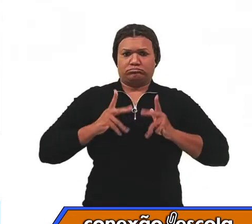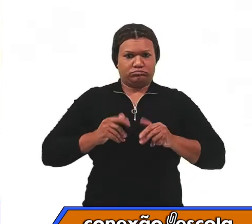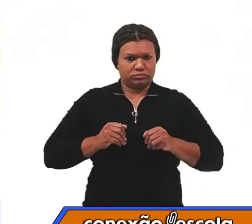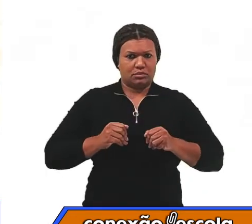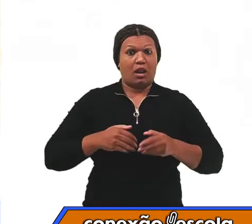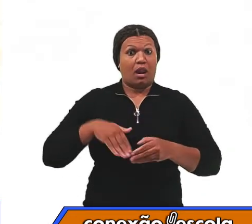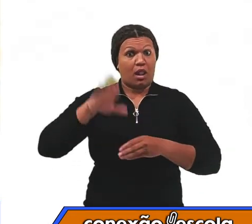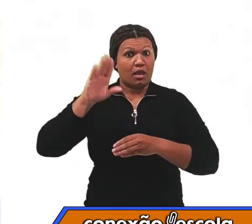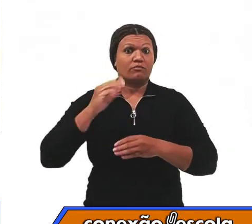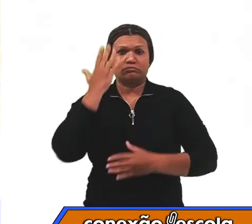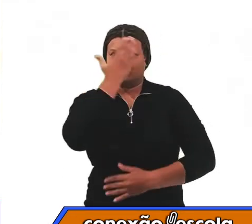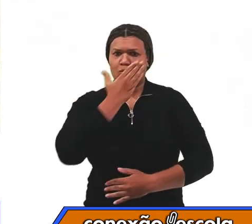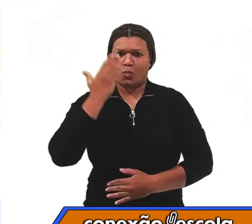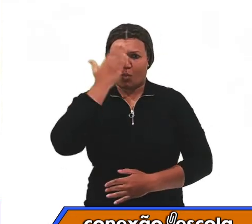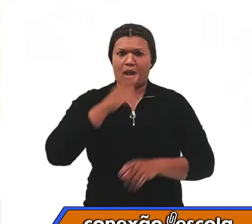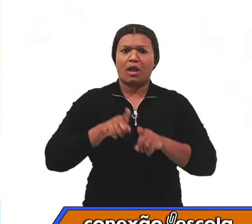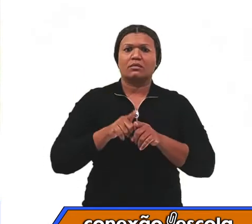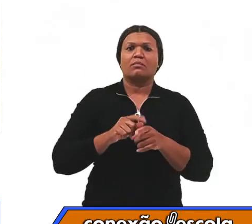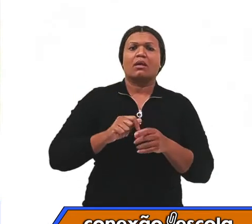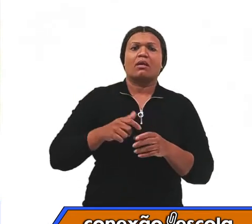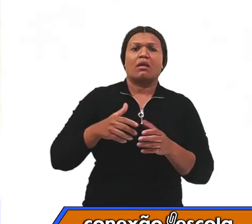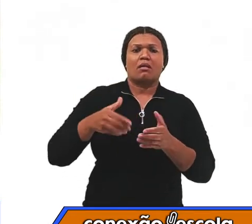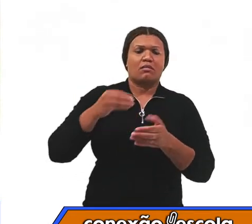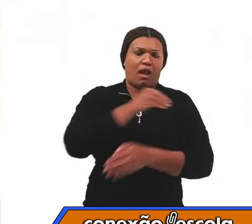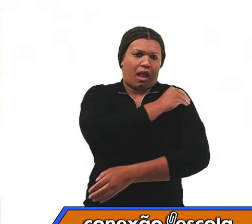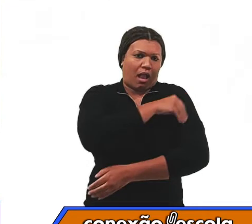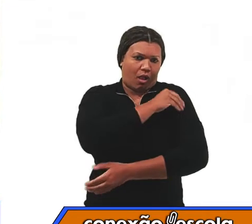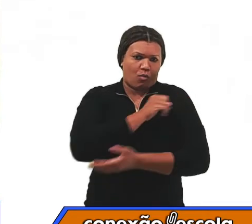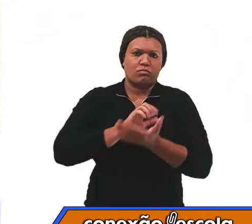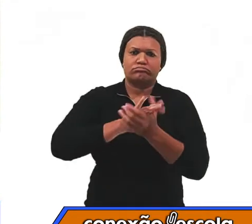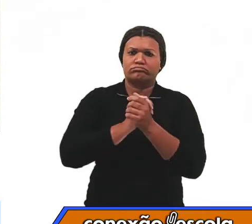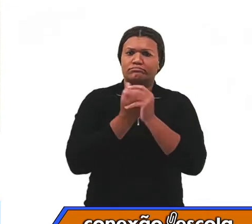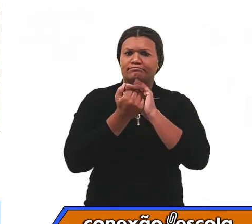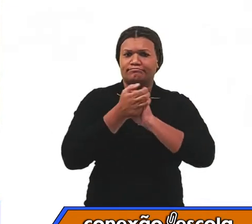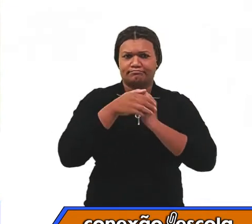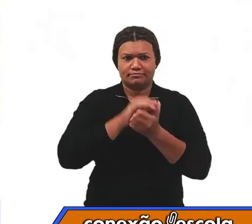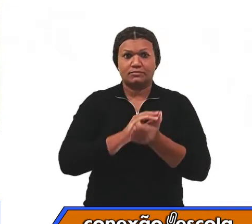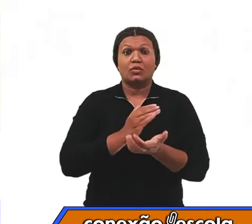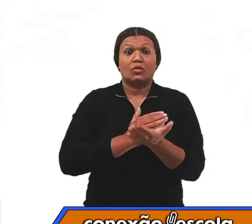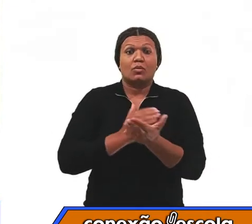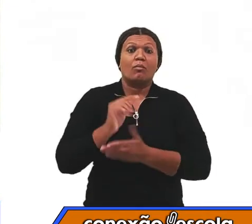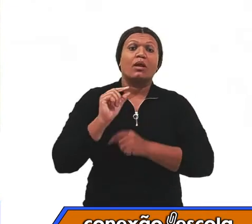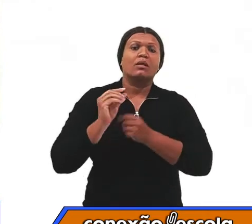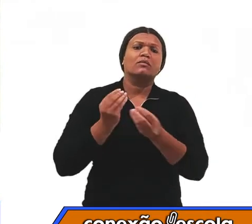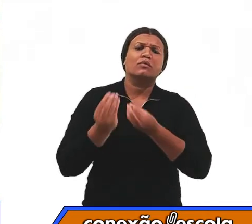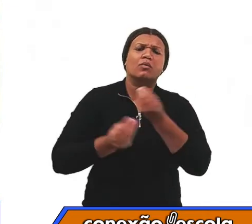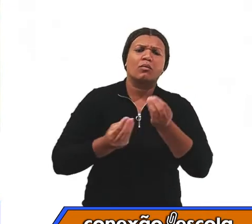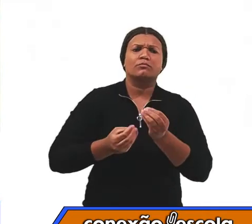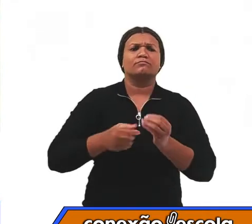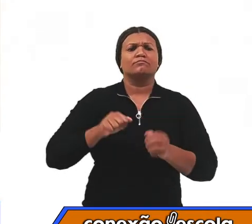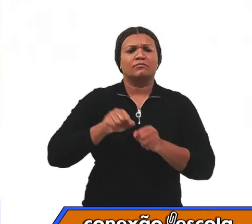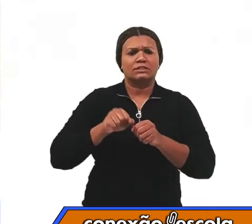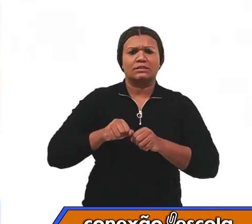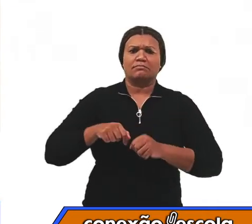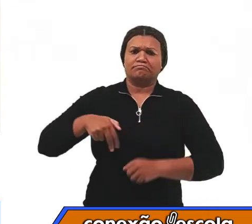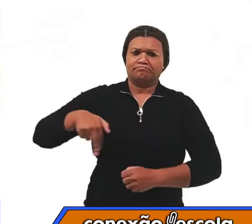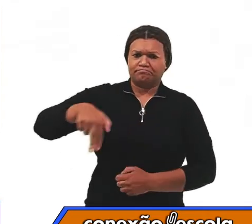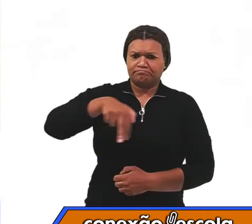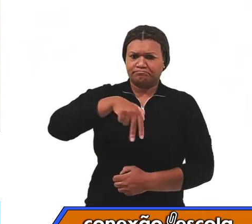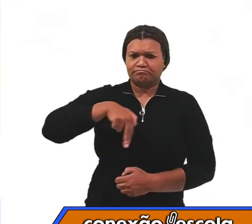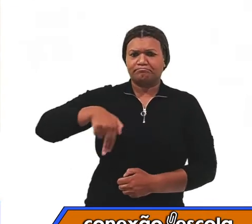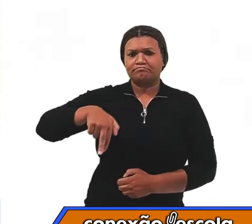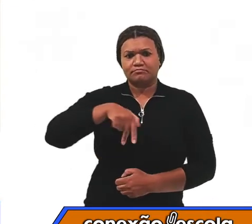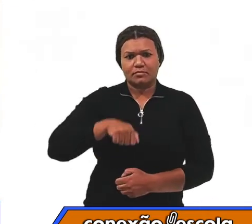A gente começa com o aquecimento, que pode ser uma caminhada ou uma corrida leve,